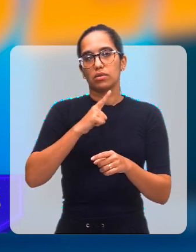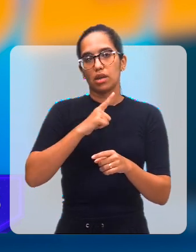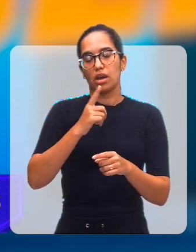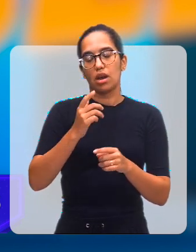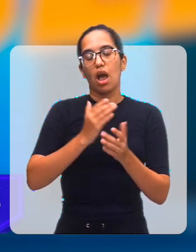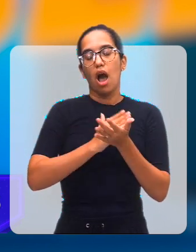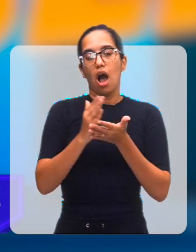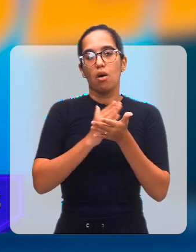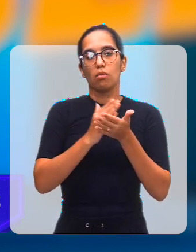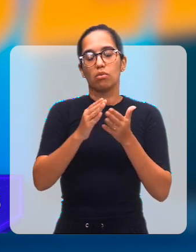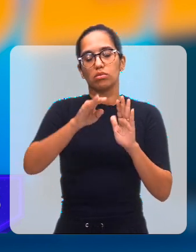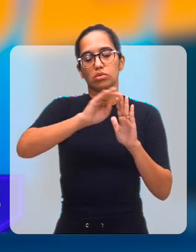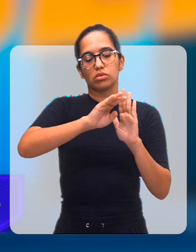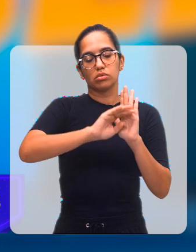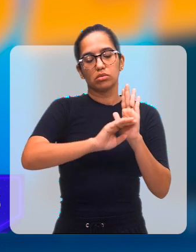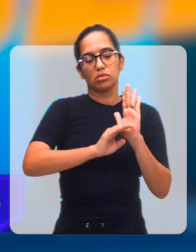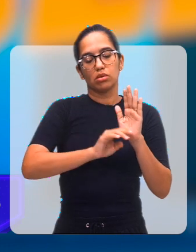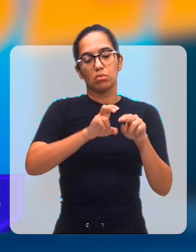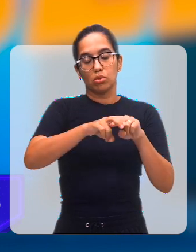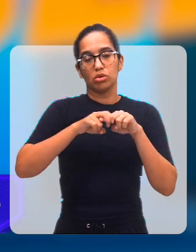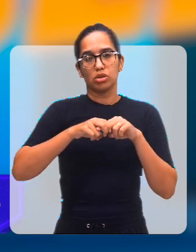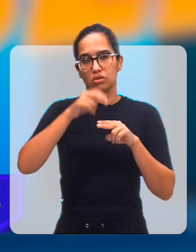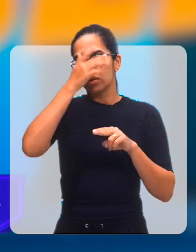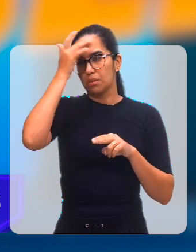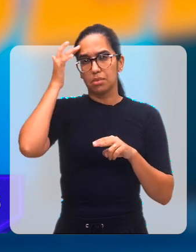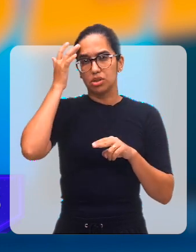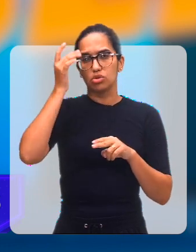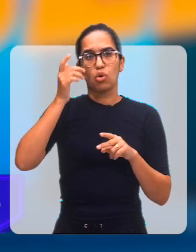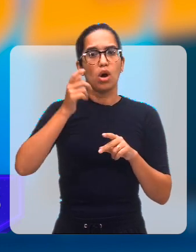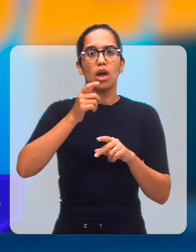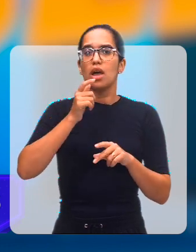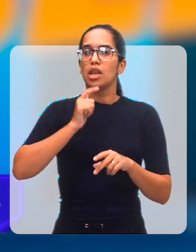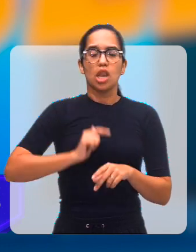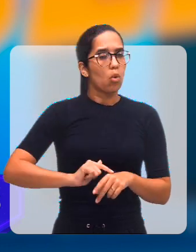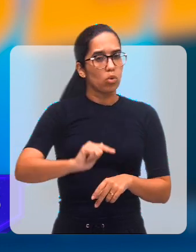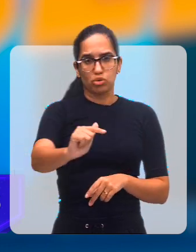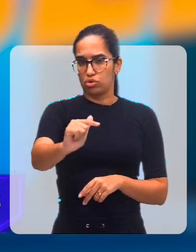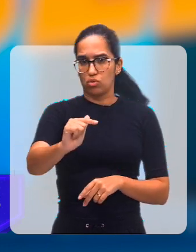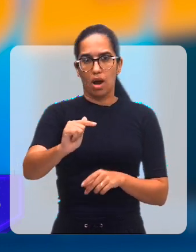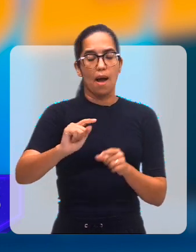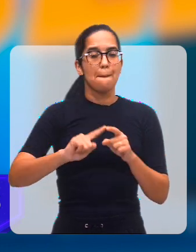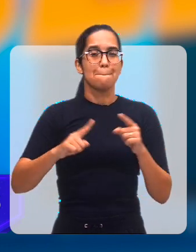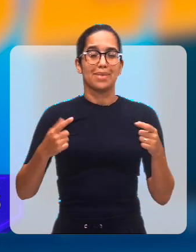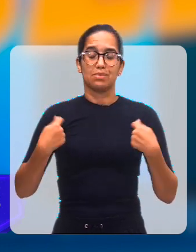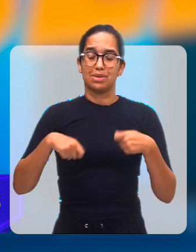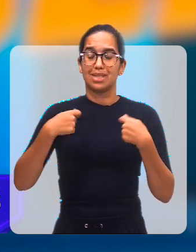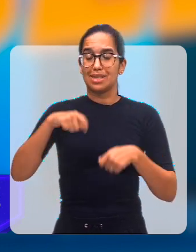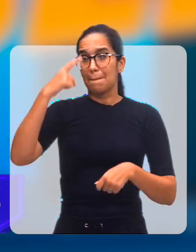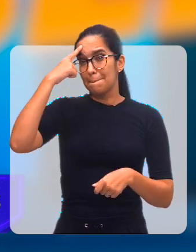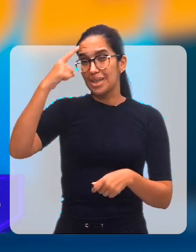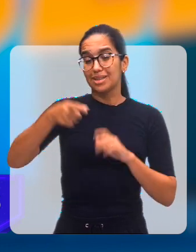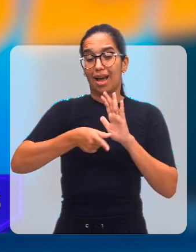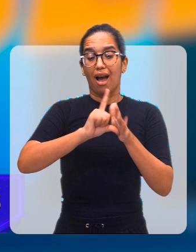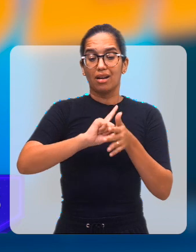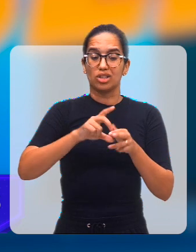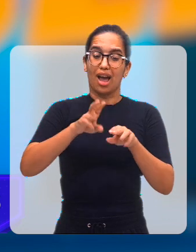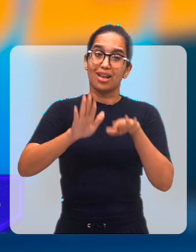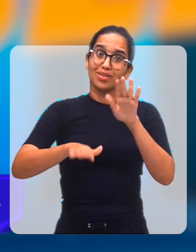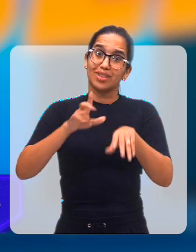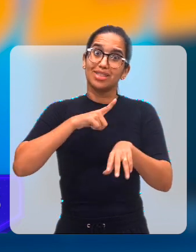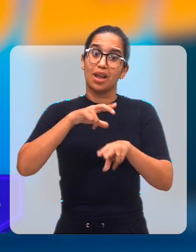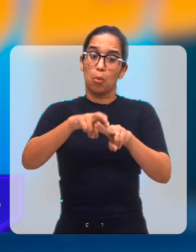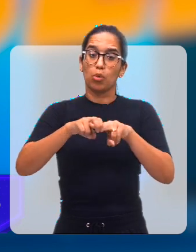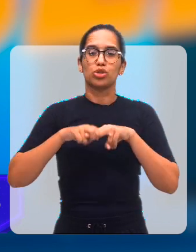critérios de desligamento, mas nós procuramos antes fazer uma análise dessa falta, porque de